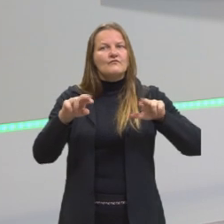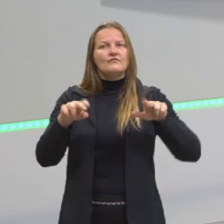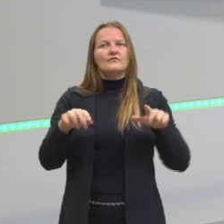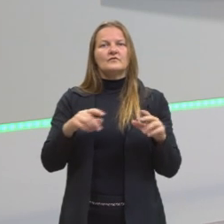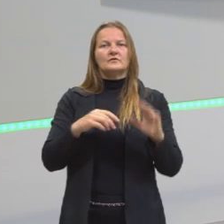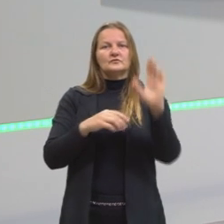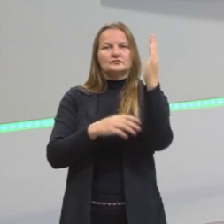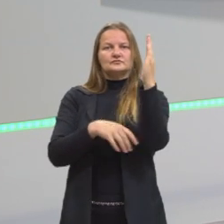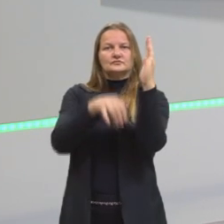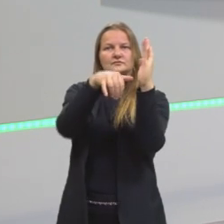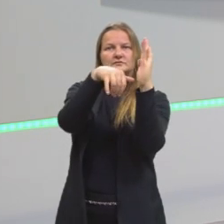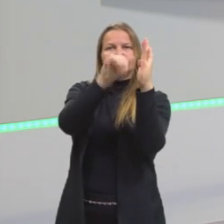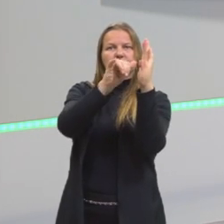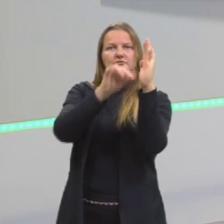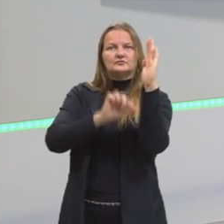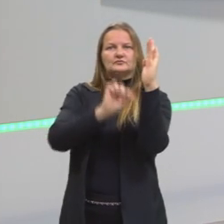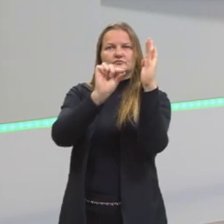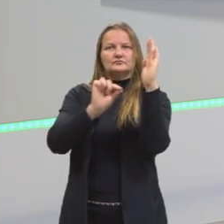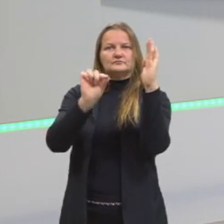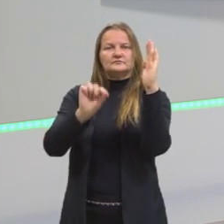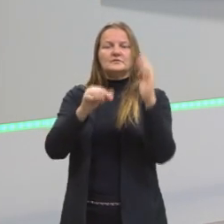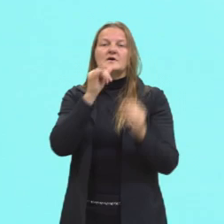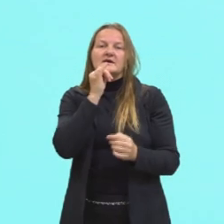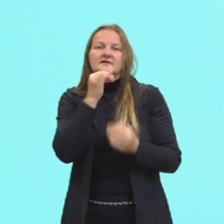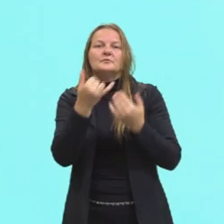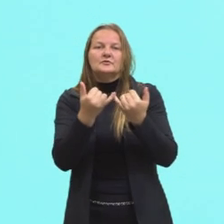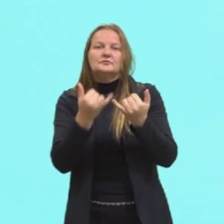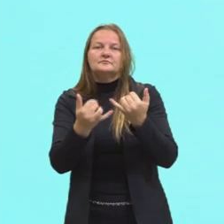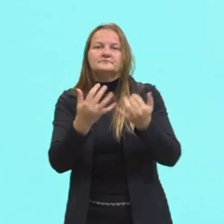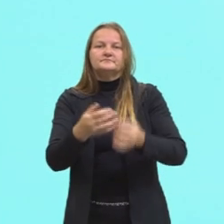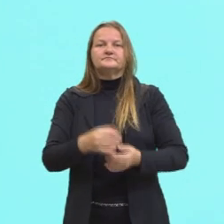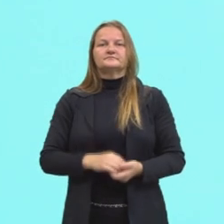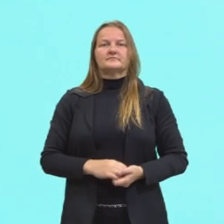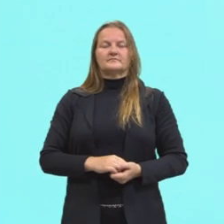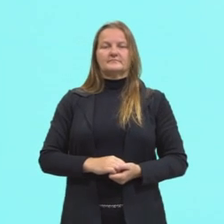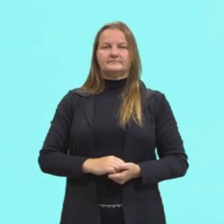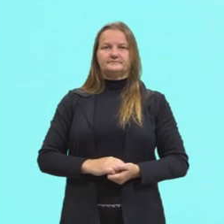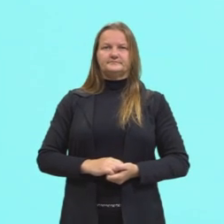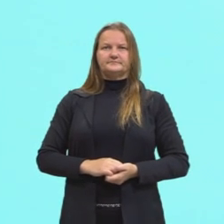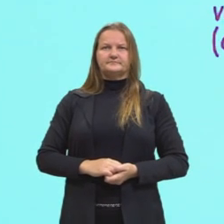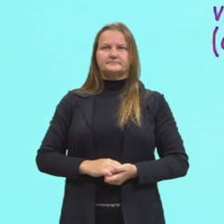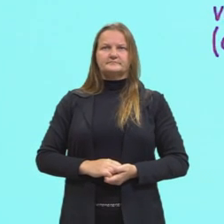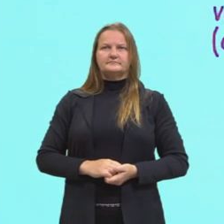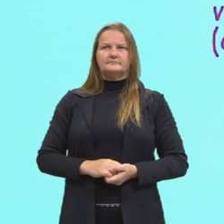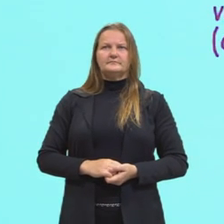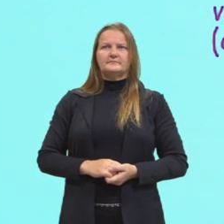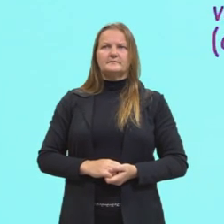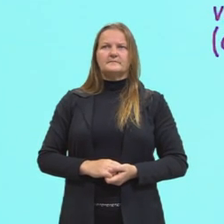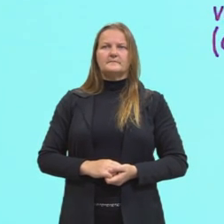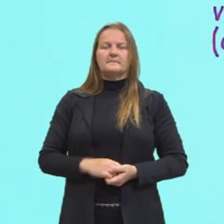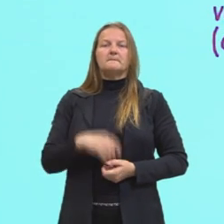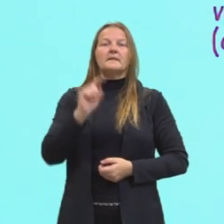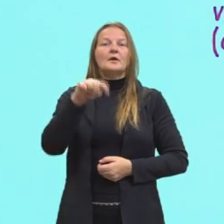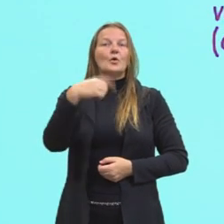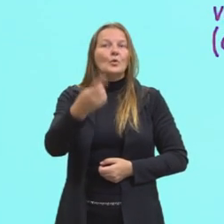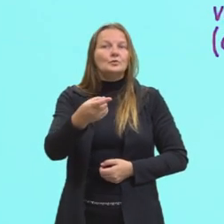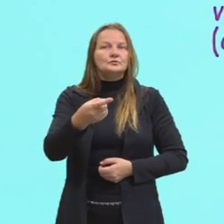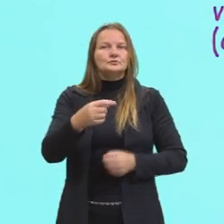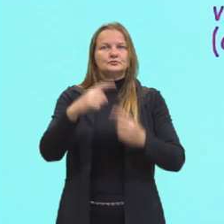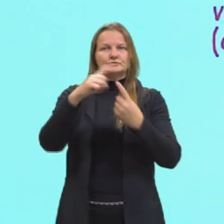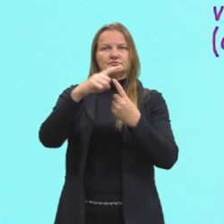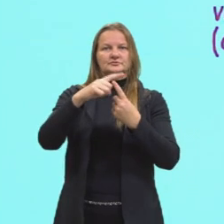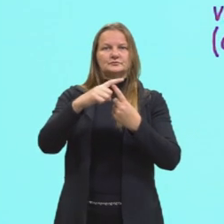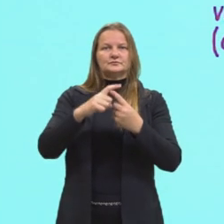eixo Y, tá? Então, este é o nosso exemplo de gráfico de linhas. Qual o próximo que nós temos?